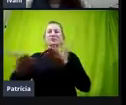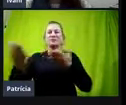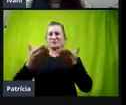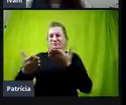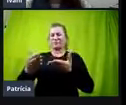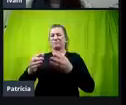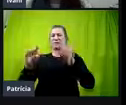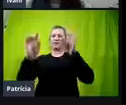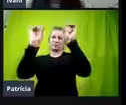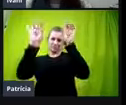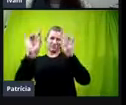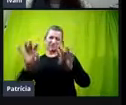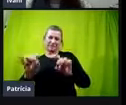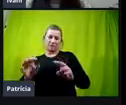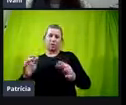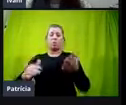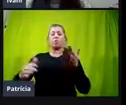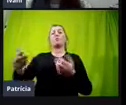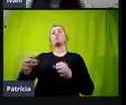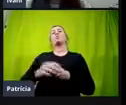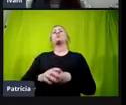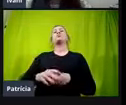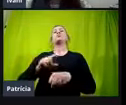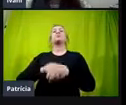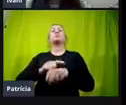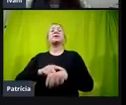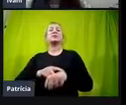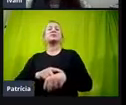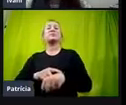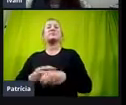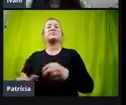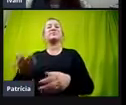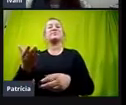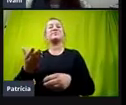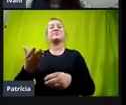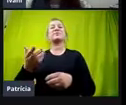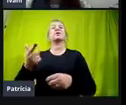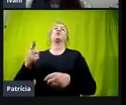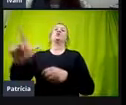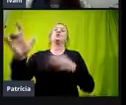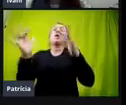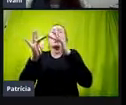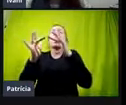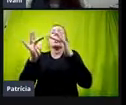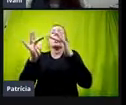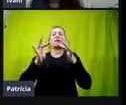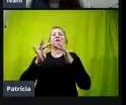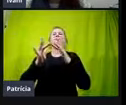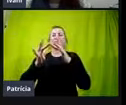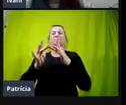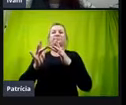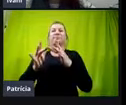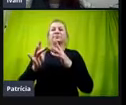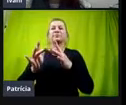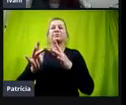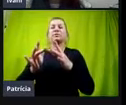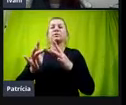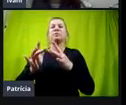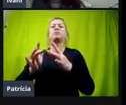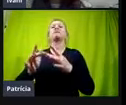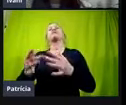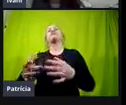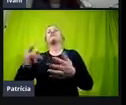algum período na nossa carga horária, então eu voltei a ter muito contato, né? Com essa realidade